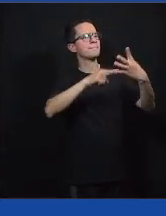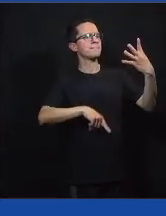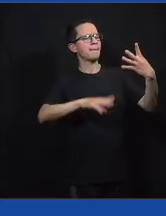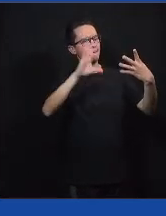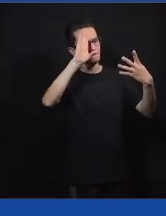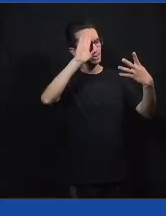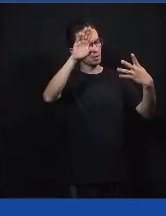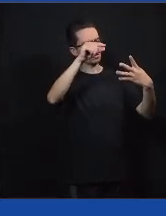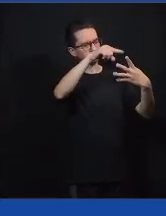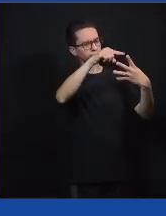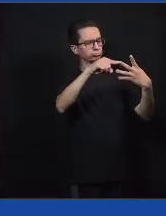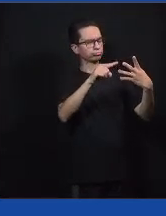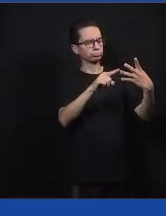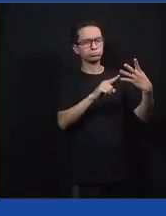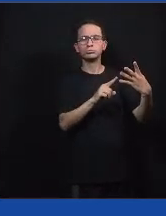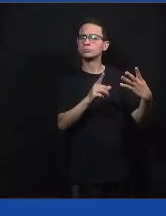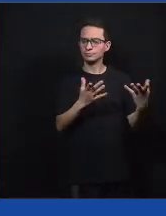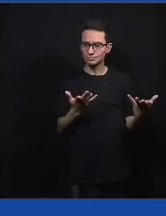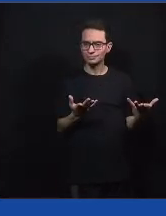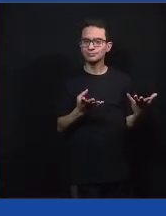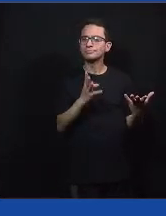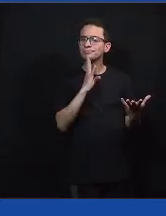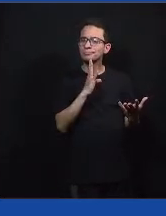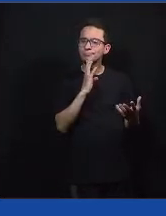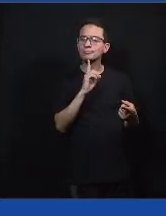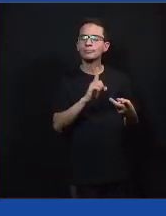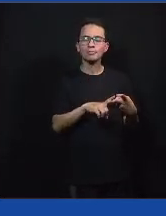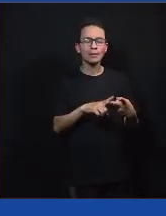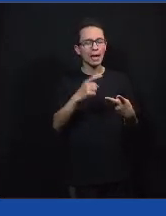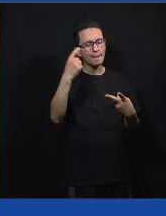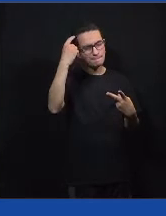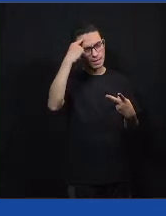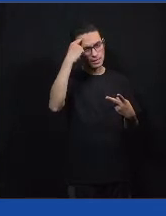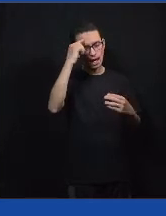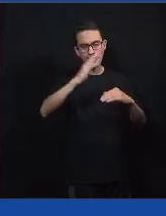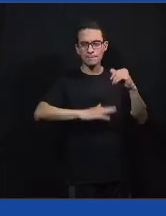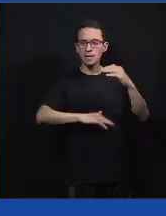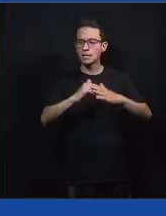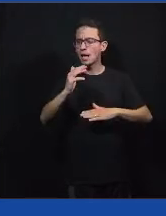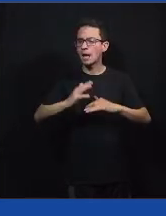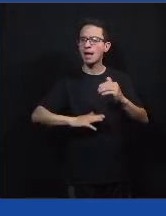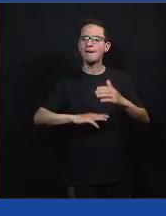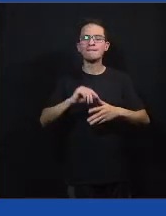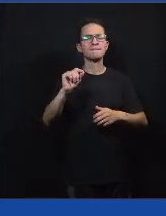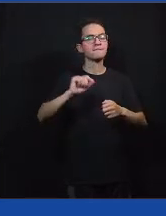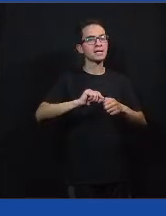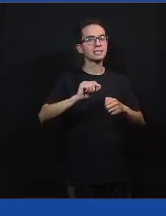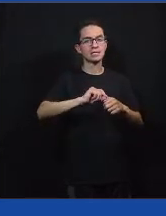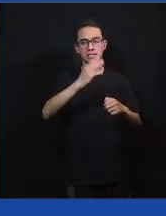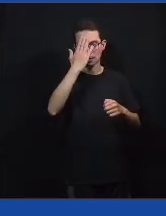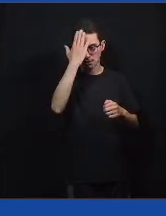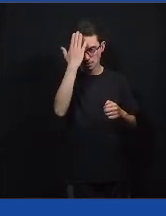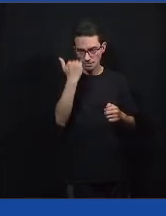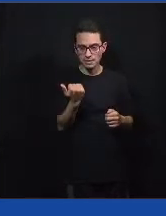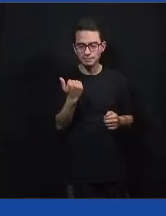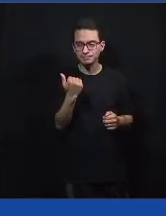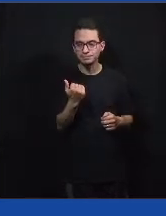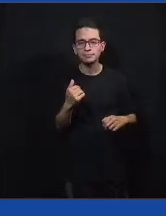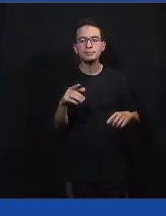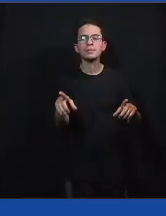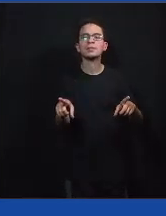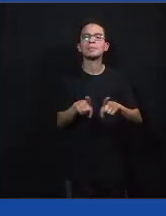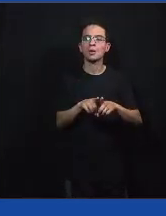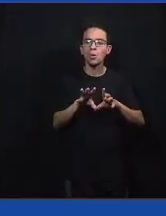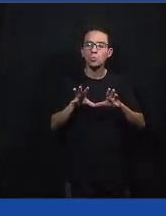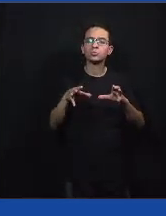conhecimento, do pensar, das habilidades, que é o saber fazer, um conjunto de atitudes, que é o agir, e